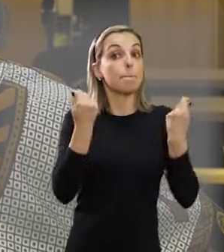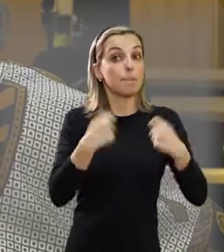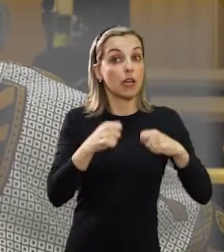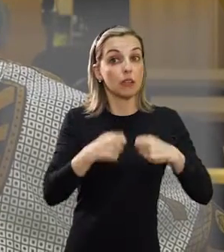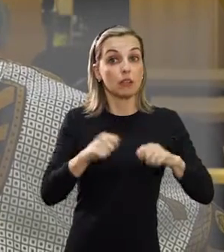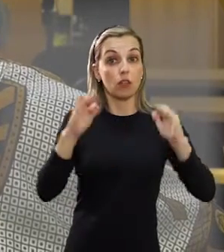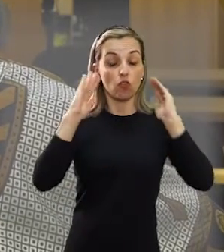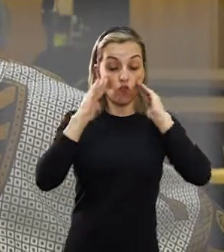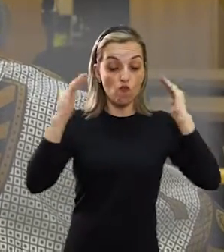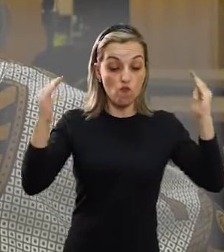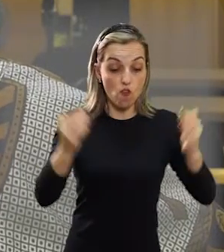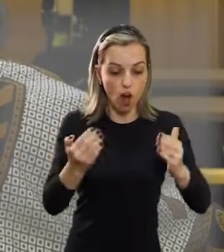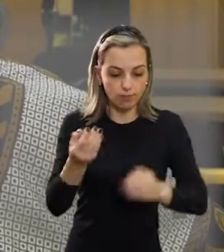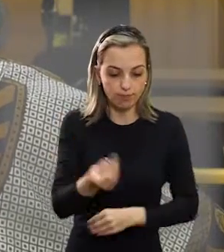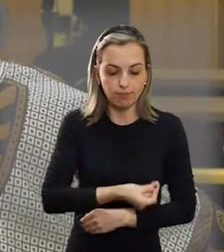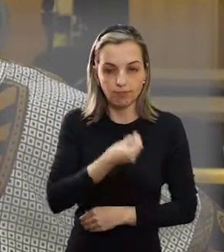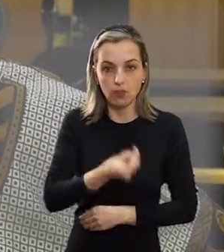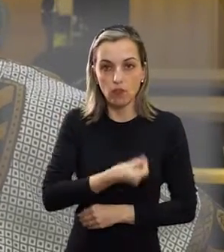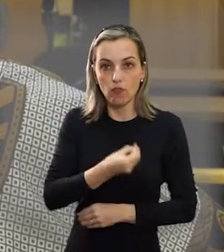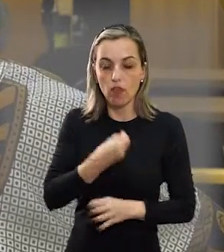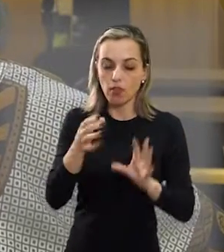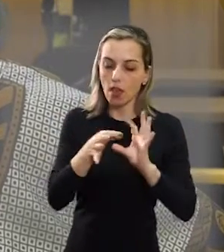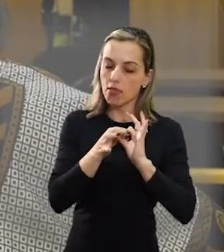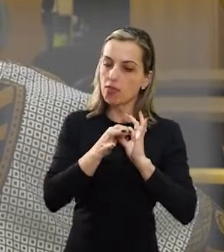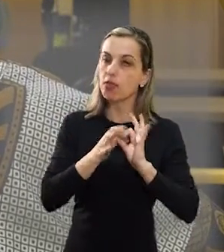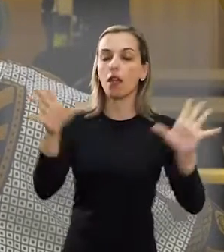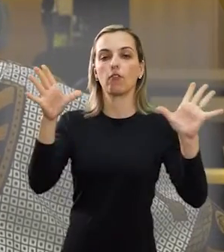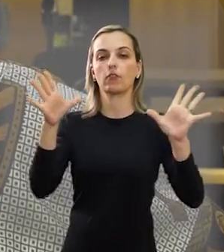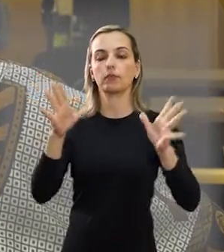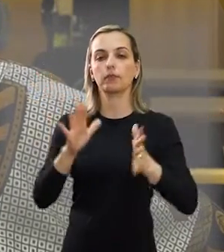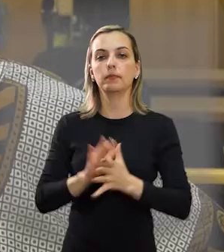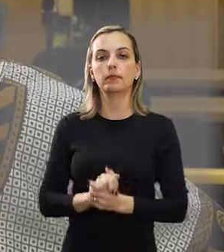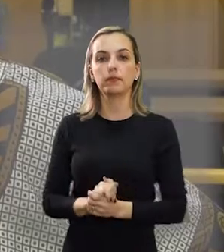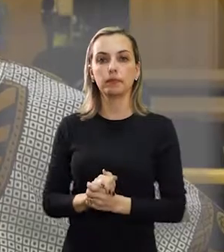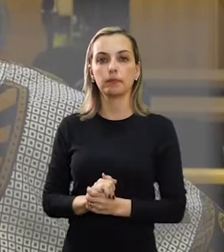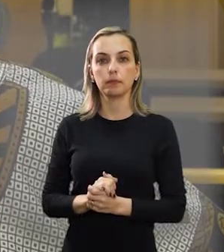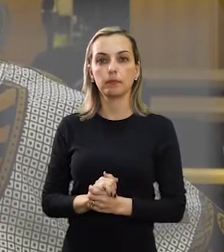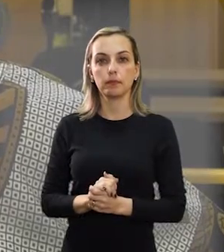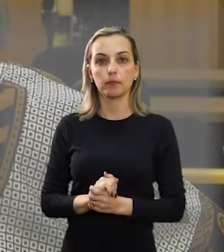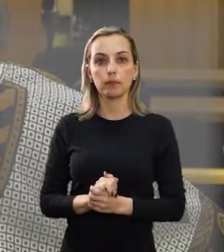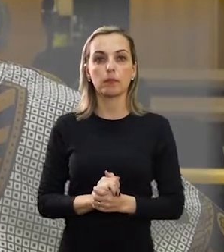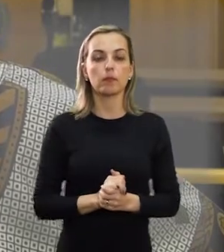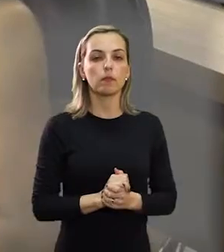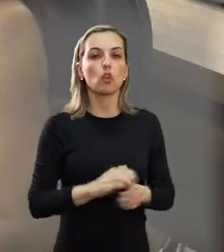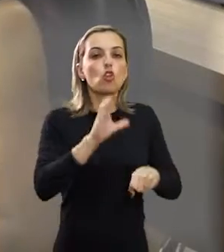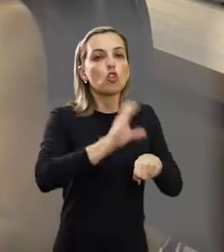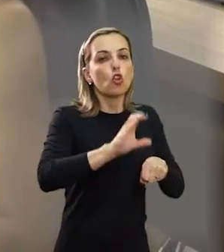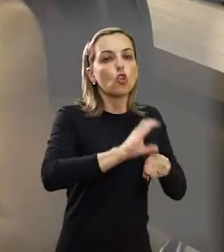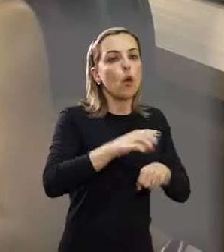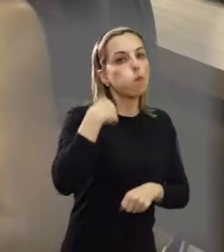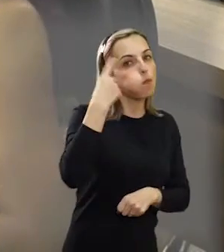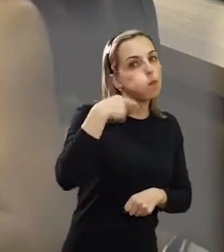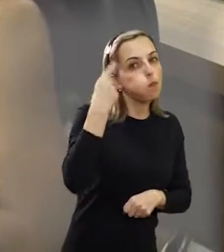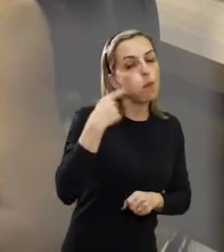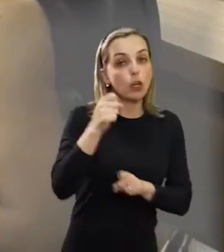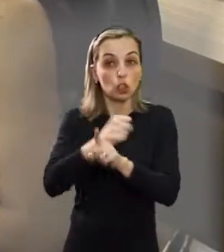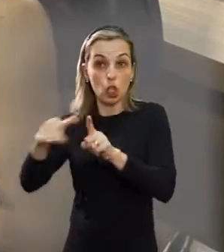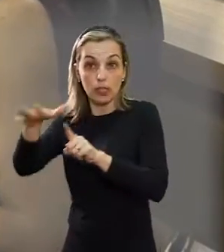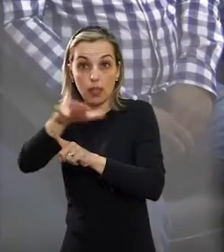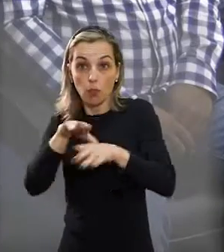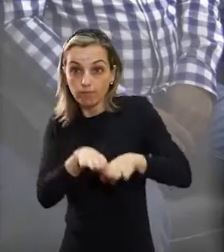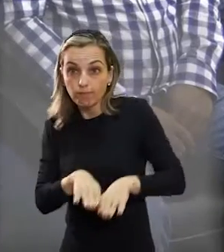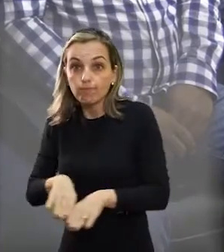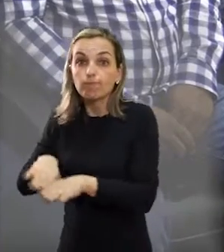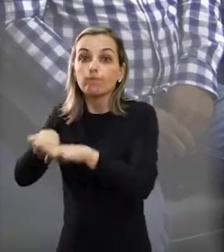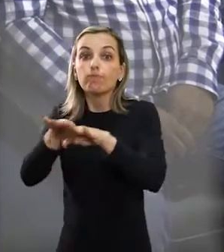que é a de qualquer animal que precisa da sua liberdade para viver. A distância do direito